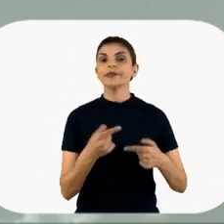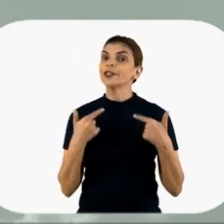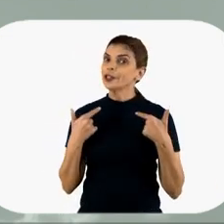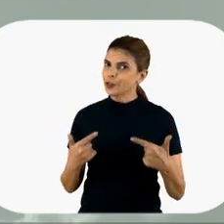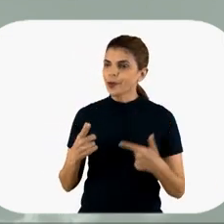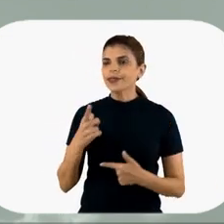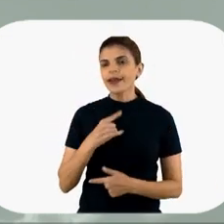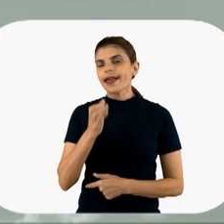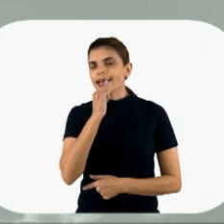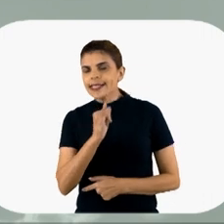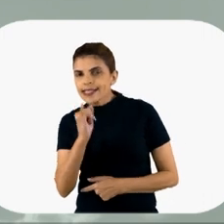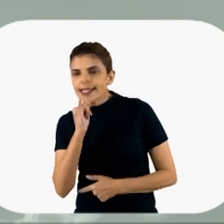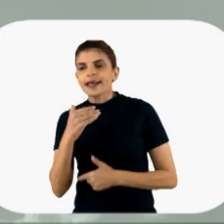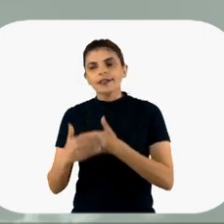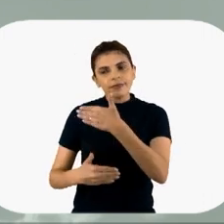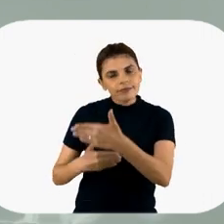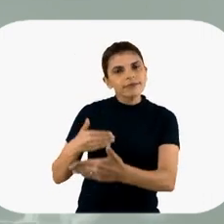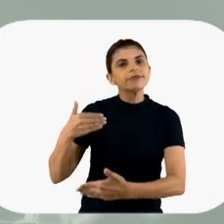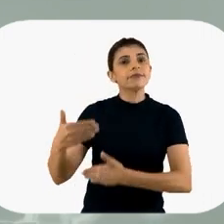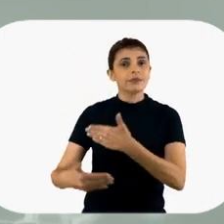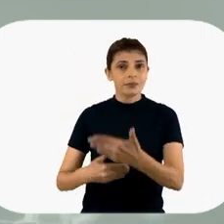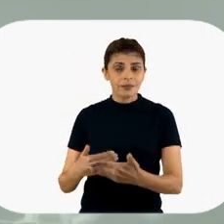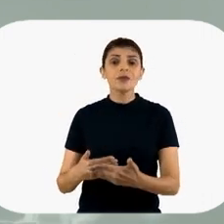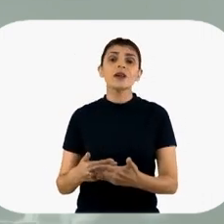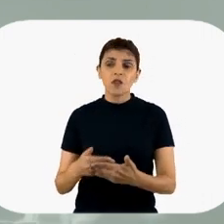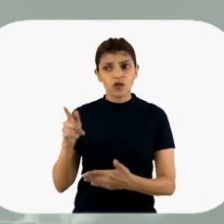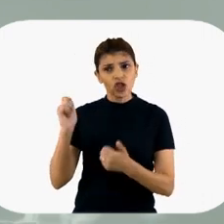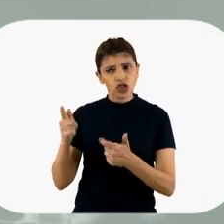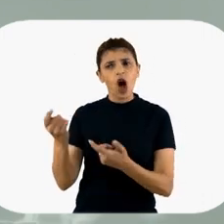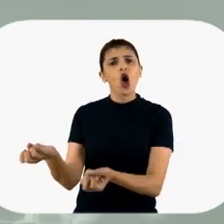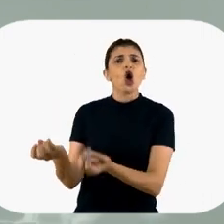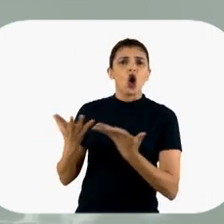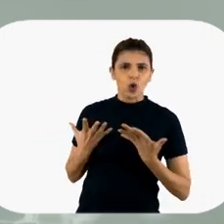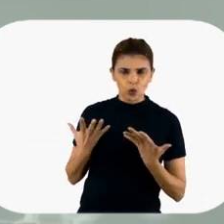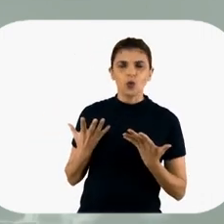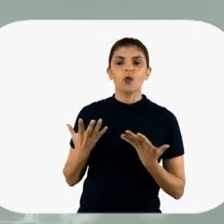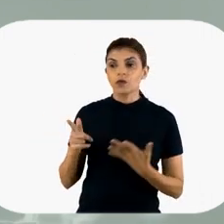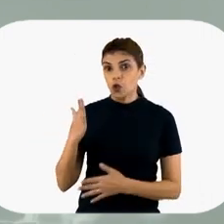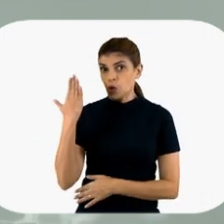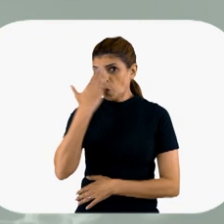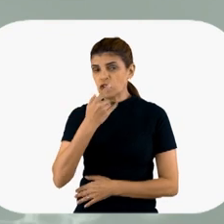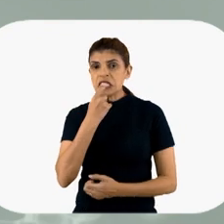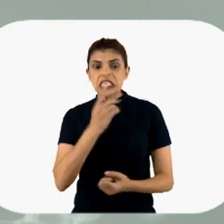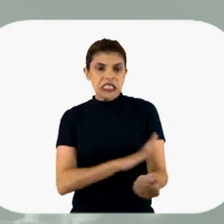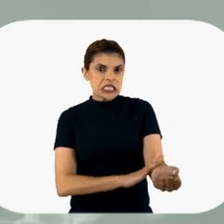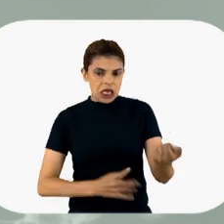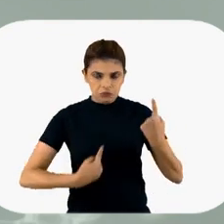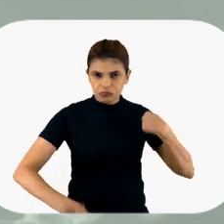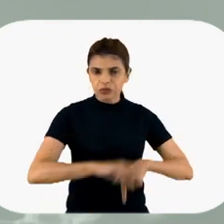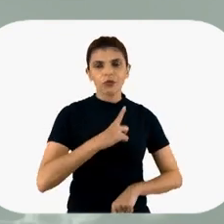Então, ainda bem que o ensaio clínico já está aí caminhando, né? Porque eu tenho... Apesar de você ter me contado uma vez que você não viu